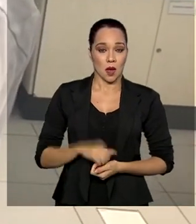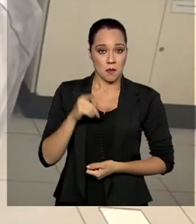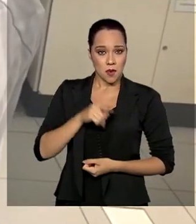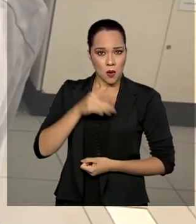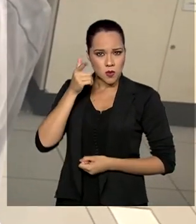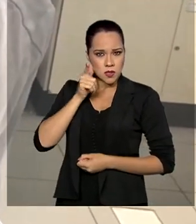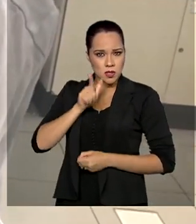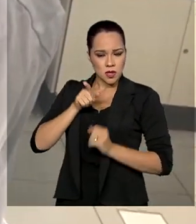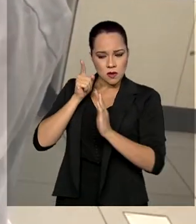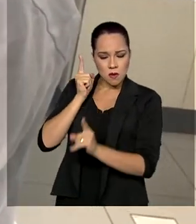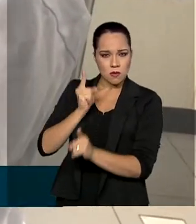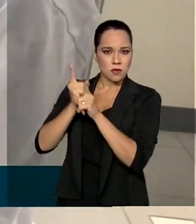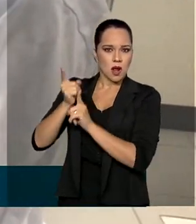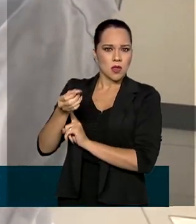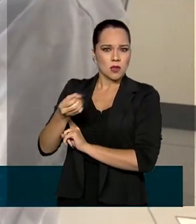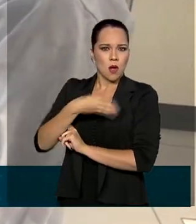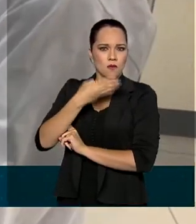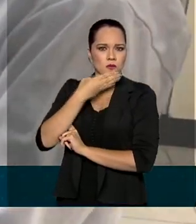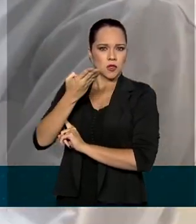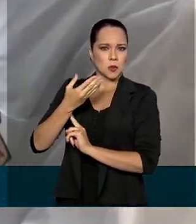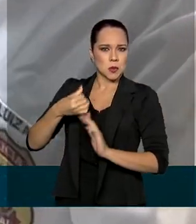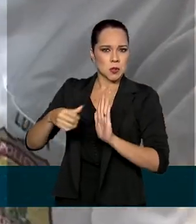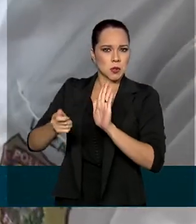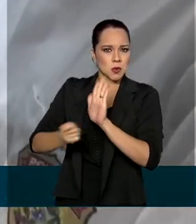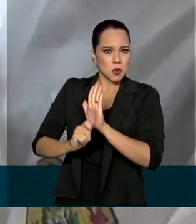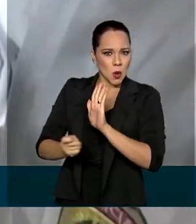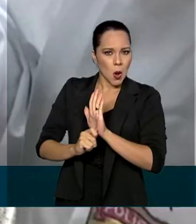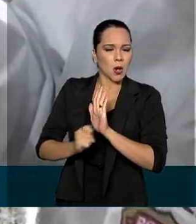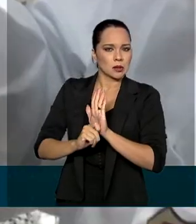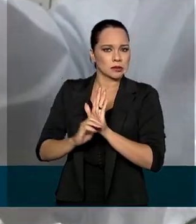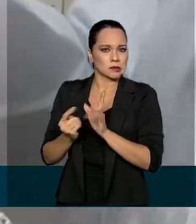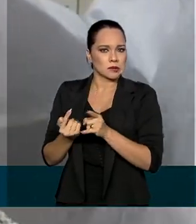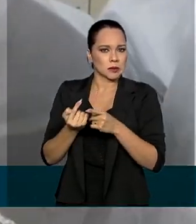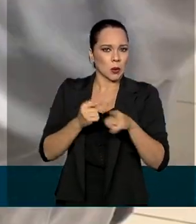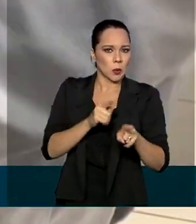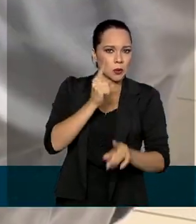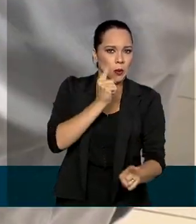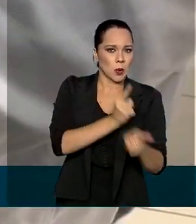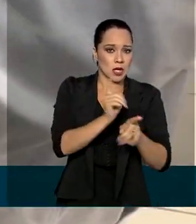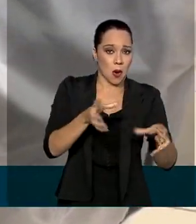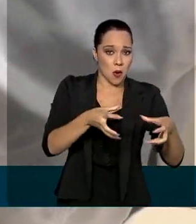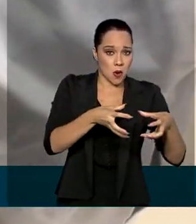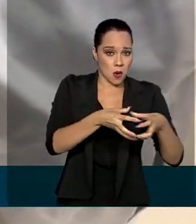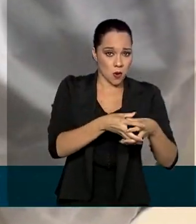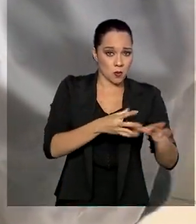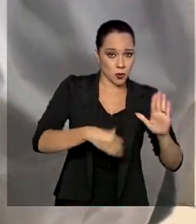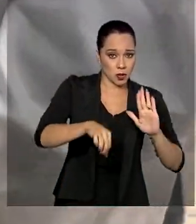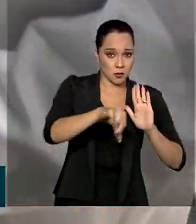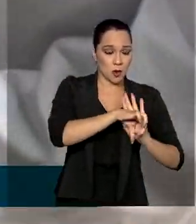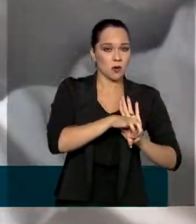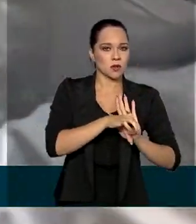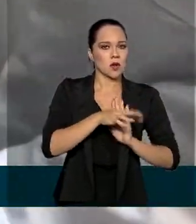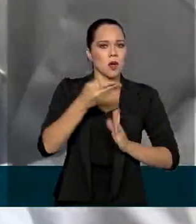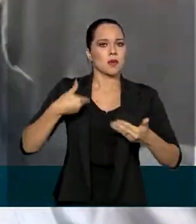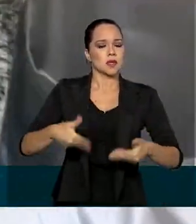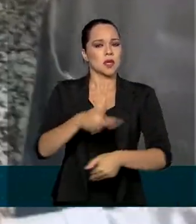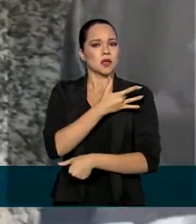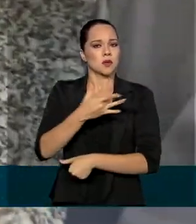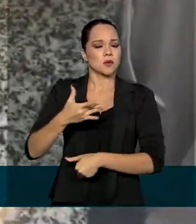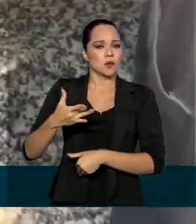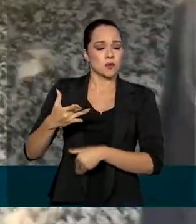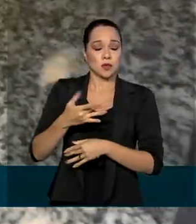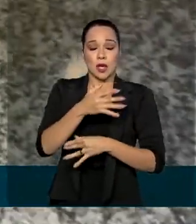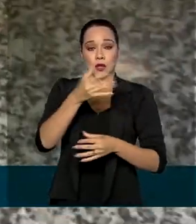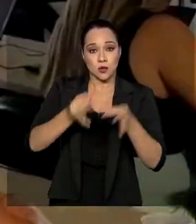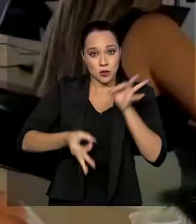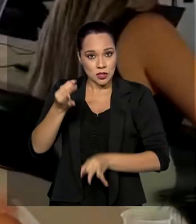novas drogas sintéticas e combater o crime organizado, o Ministério da Justiça investe na capacitação de peritos.